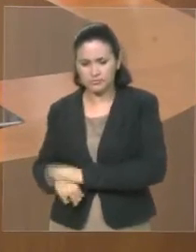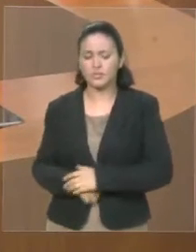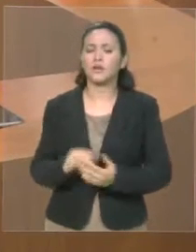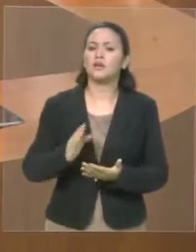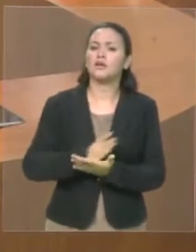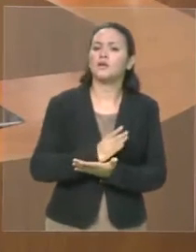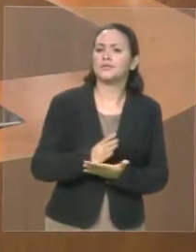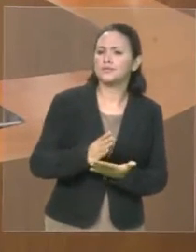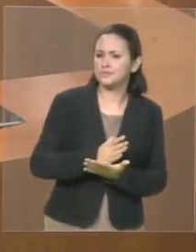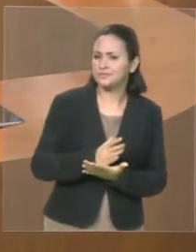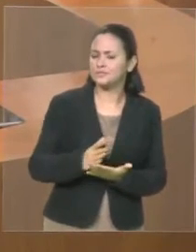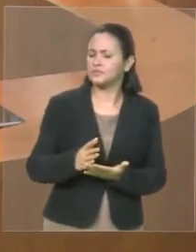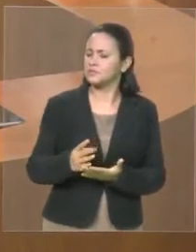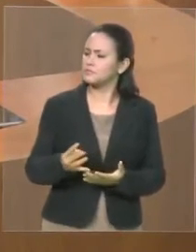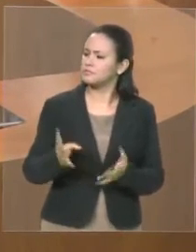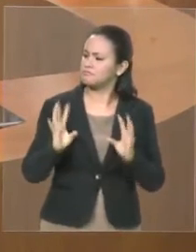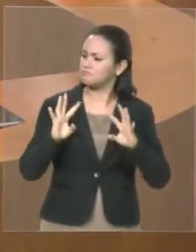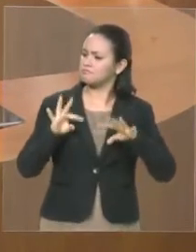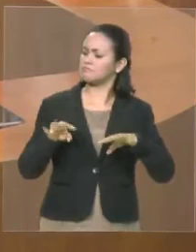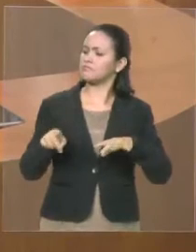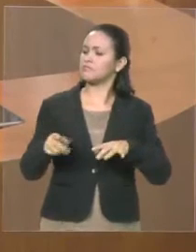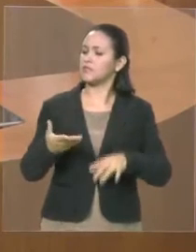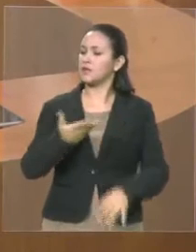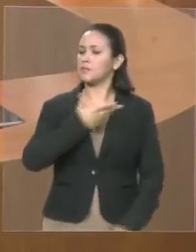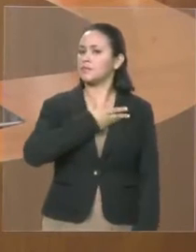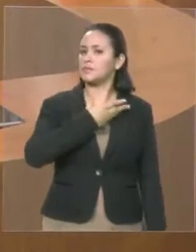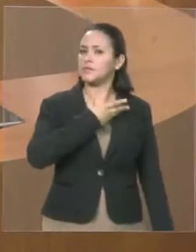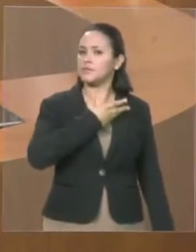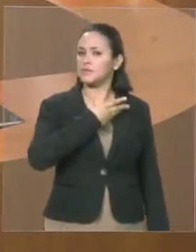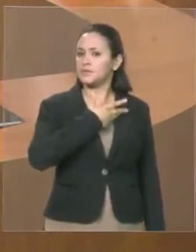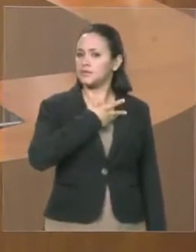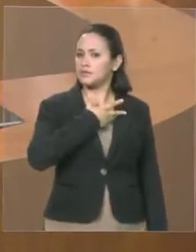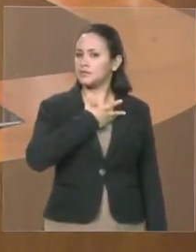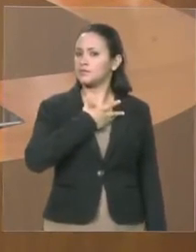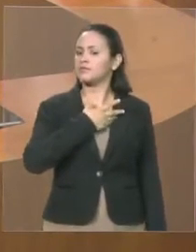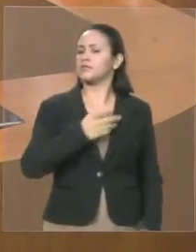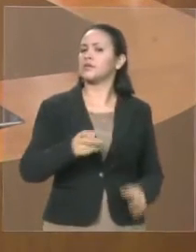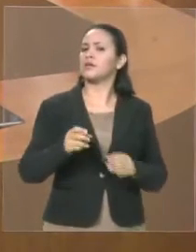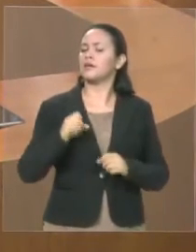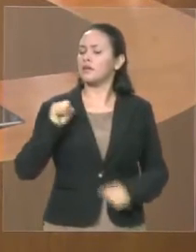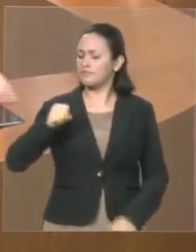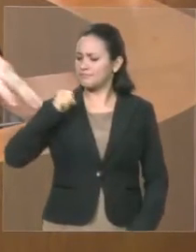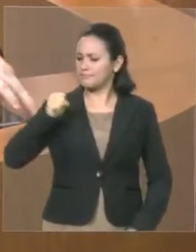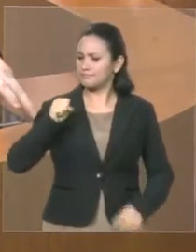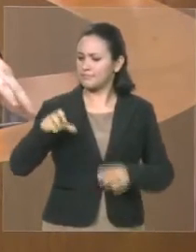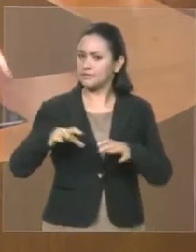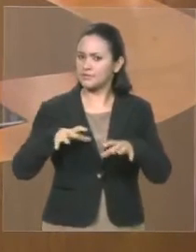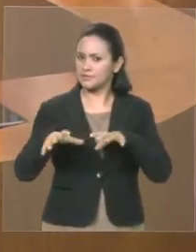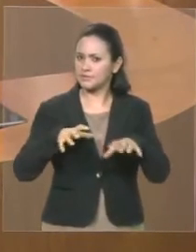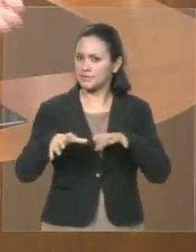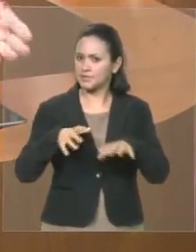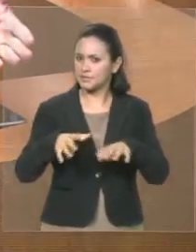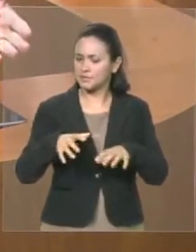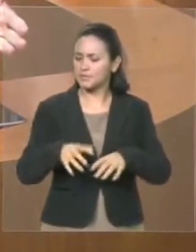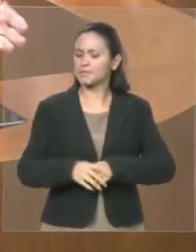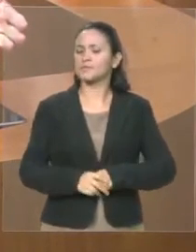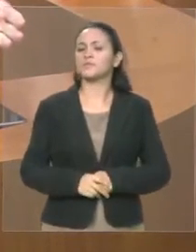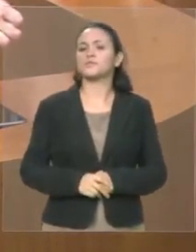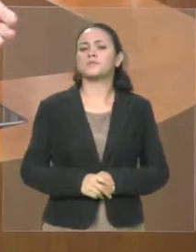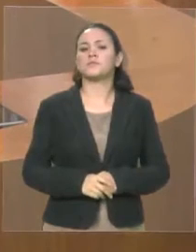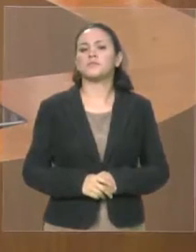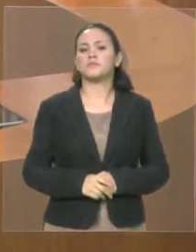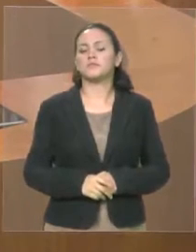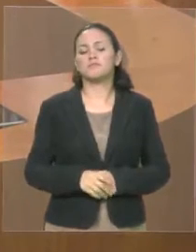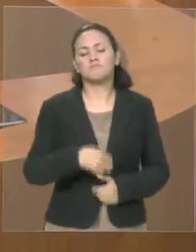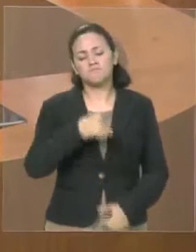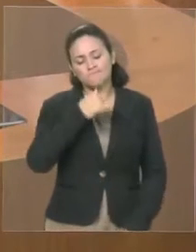como, por exemplo, de um amigo boliviano roxo, daqueles que vai para o estádio todo dia, é evidentemente